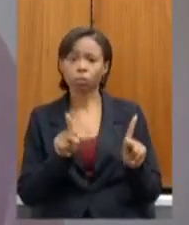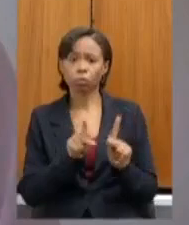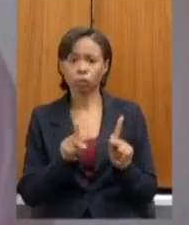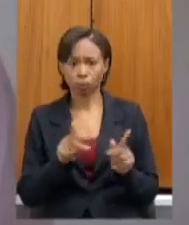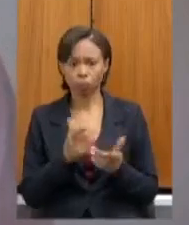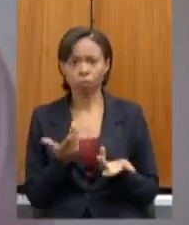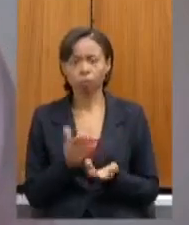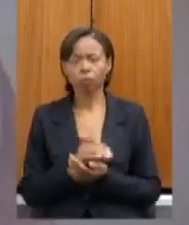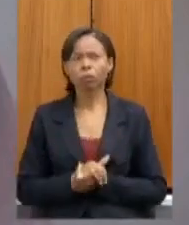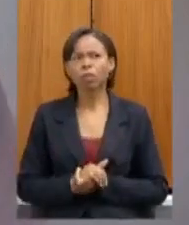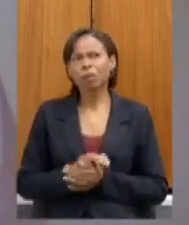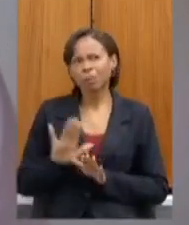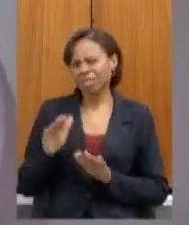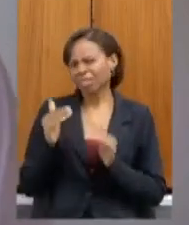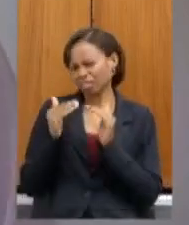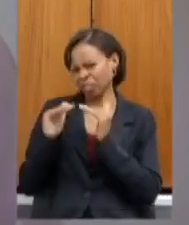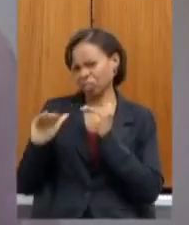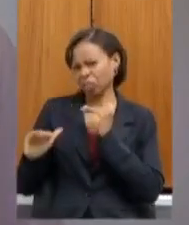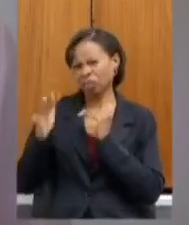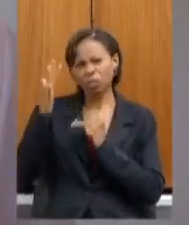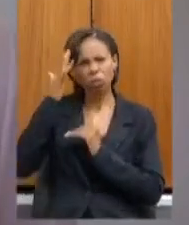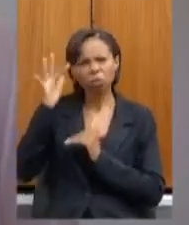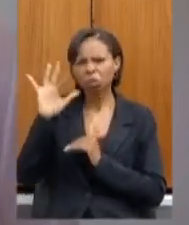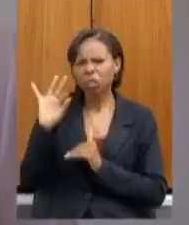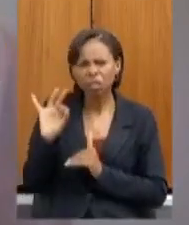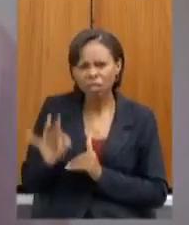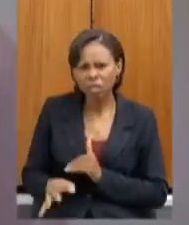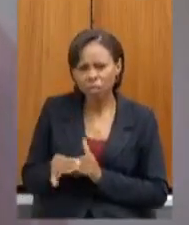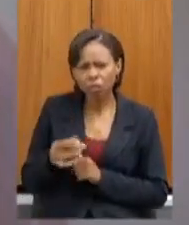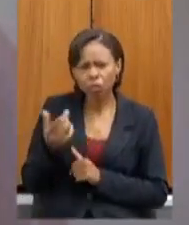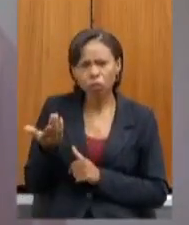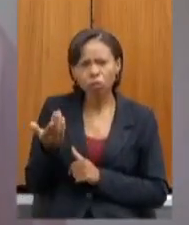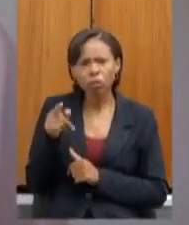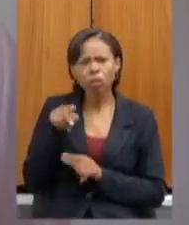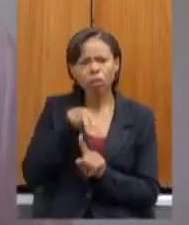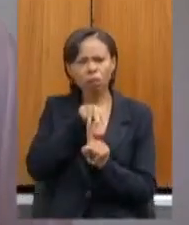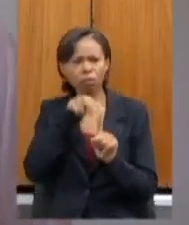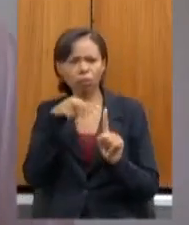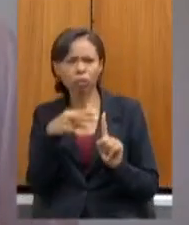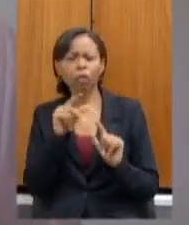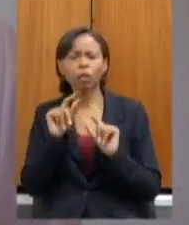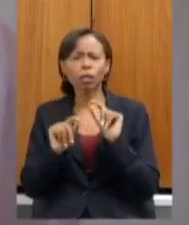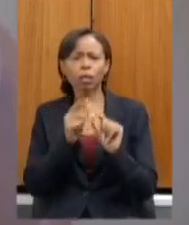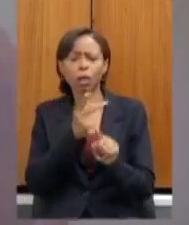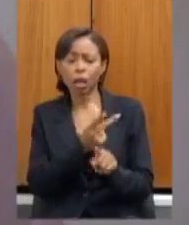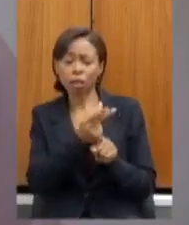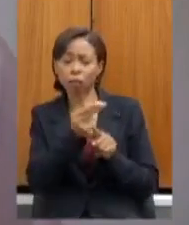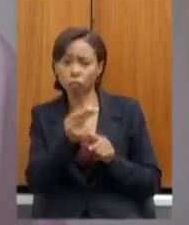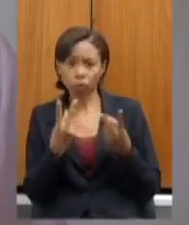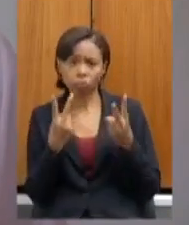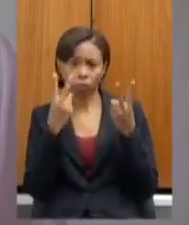eu não sei se eu tenho certeza em relação a essa sua visão de que também foi uma conquista